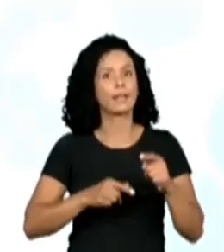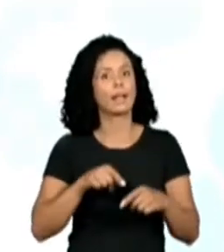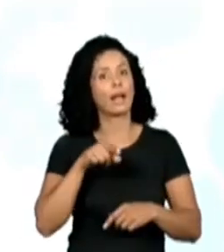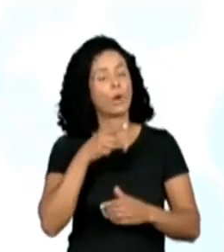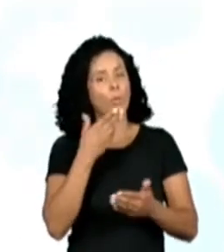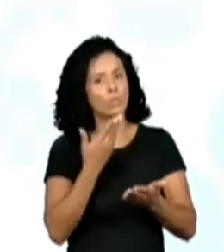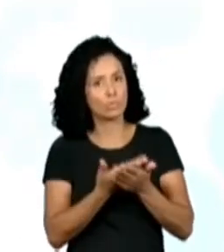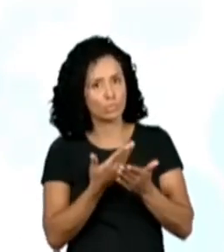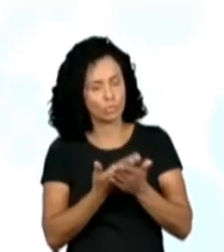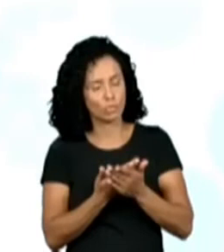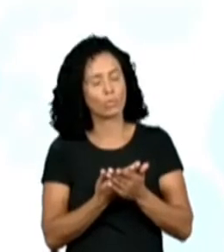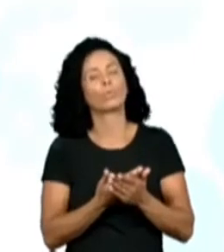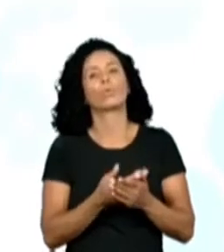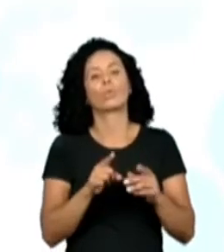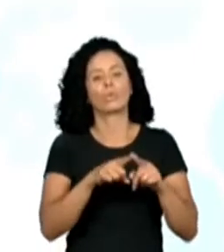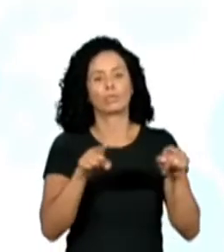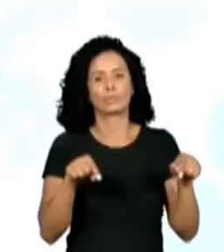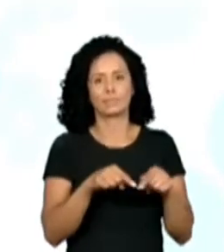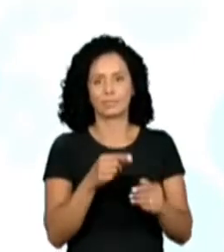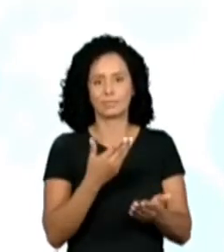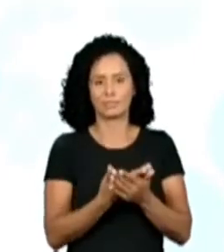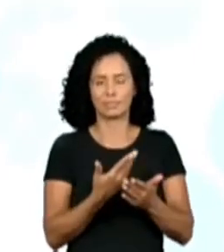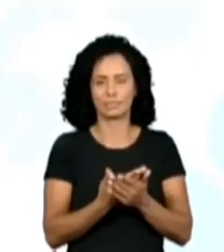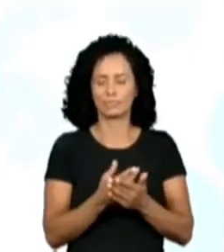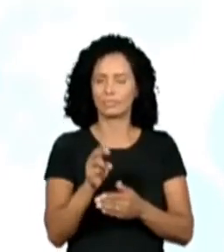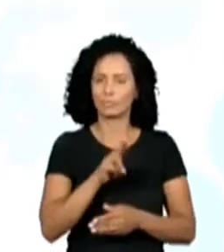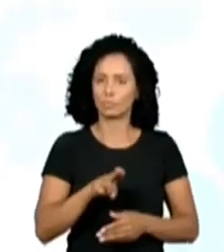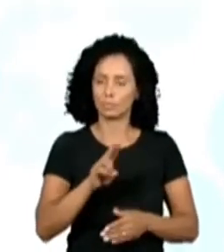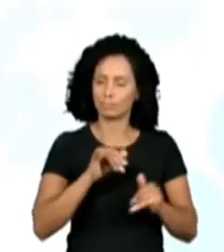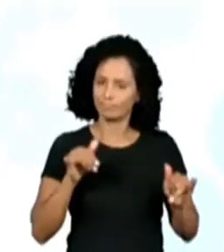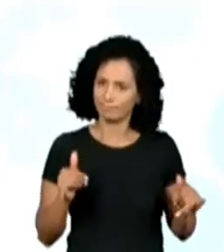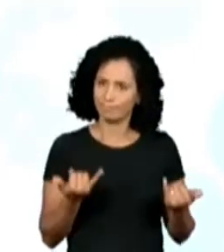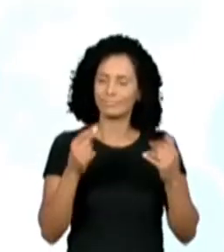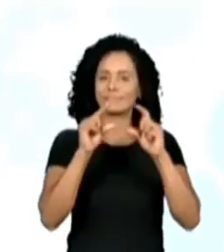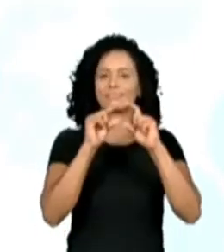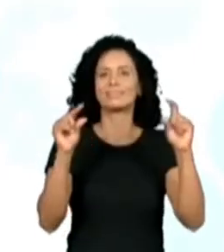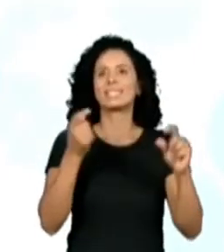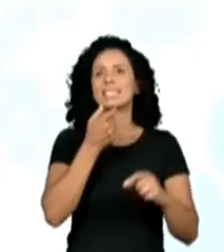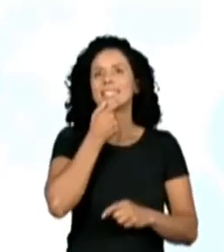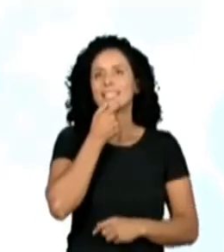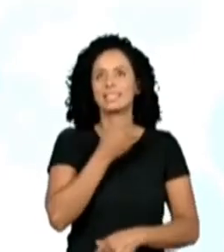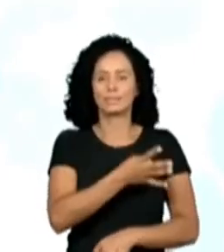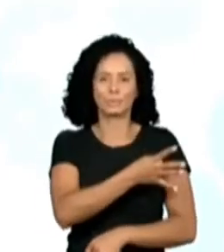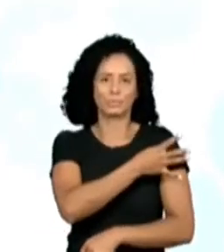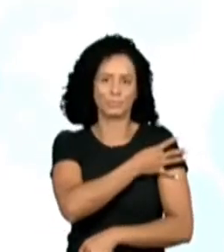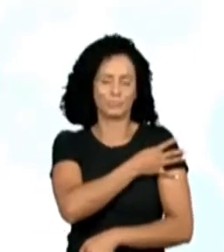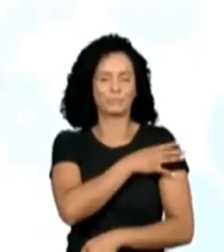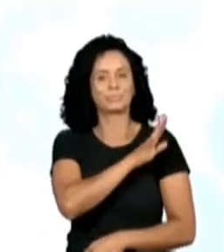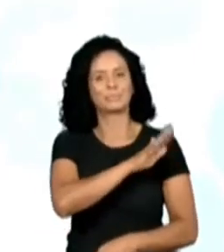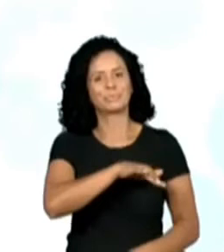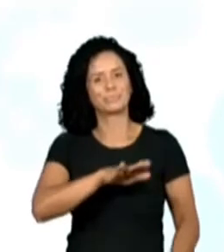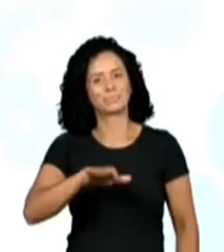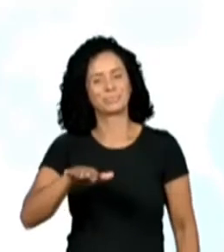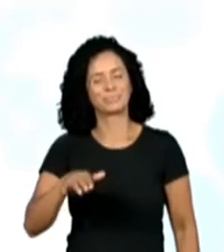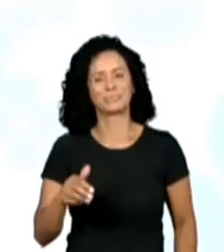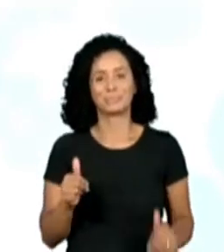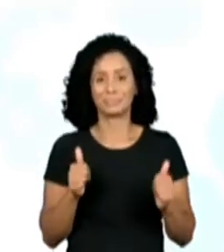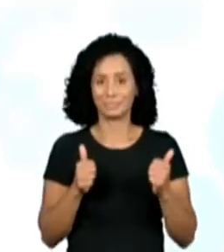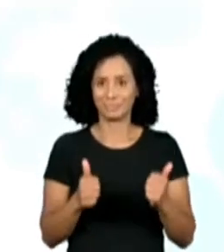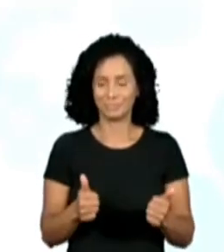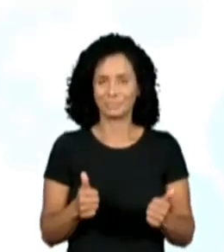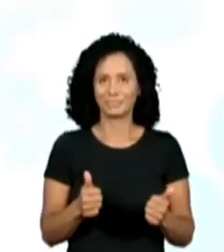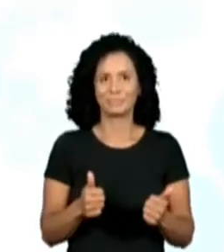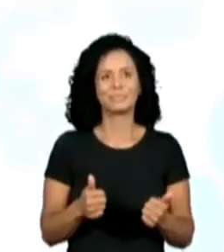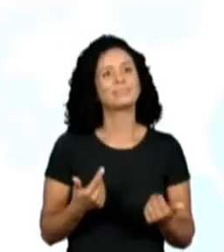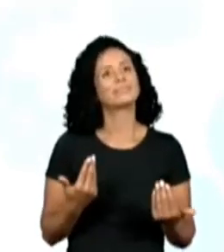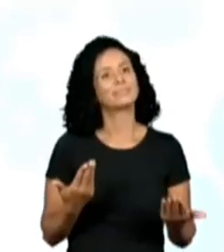que você usa na sua sala de aula. Fourth graders são vocês aí, alunos do quarto ano. Right? Our